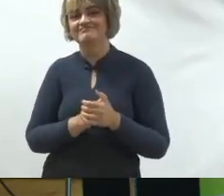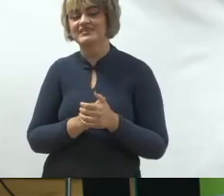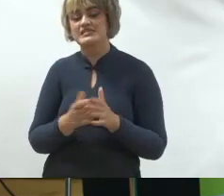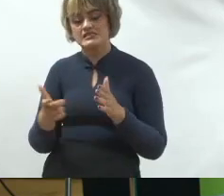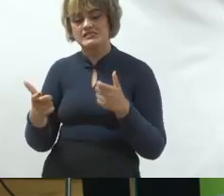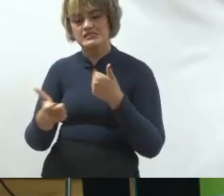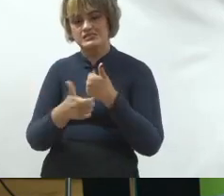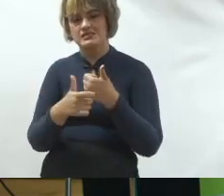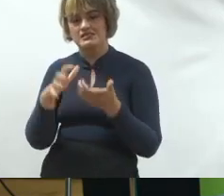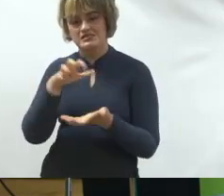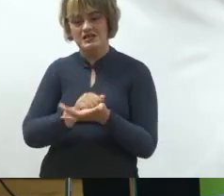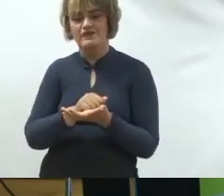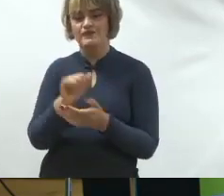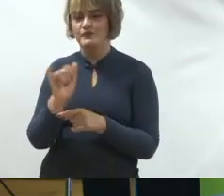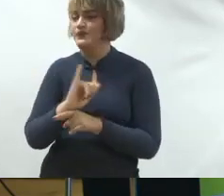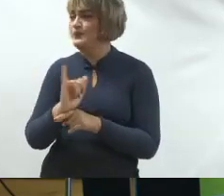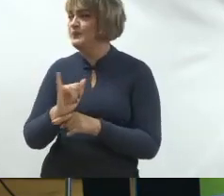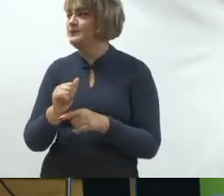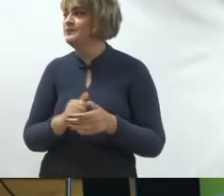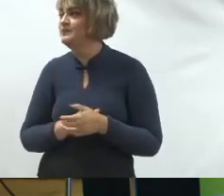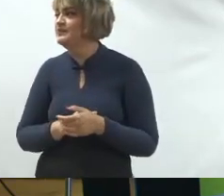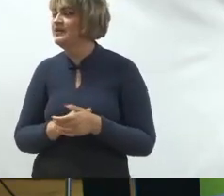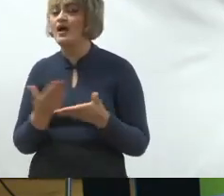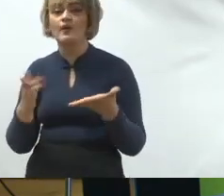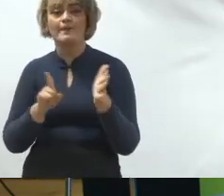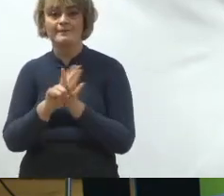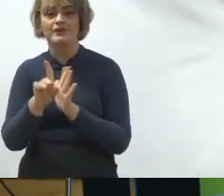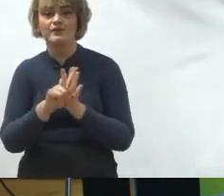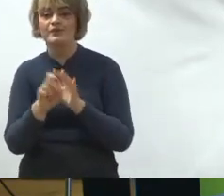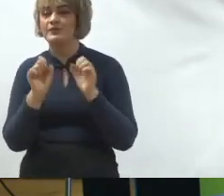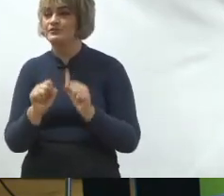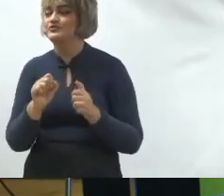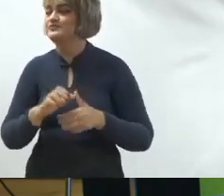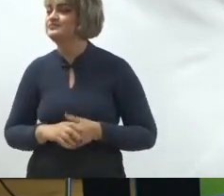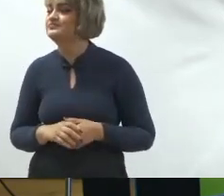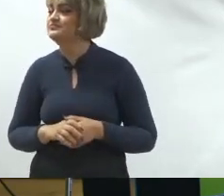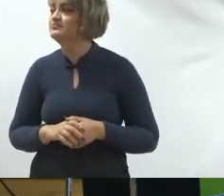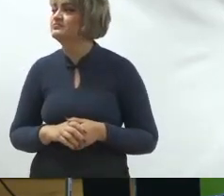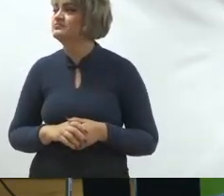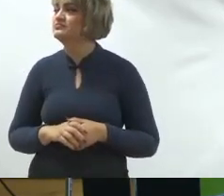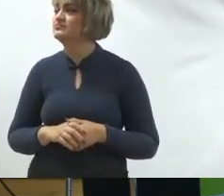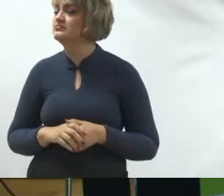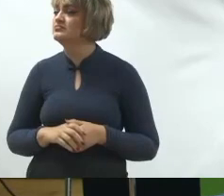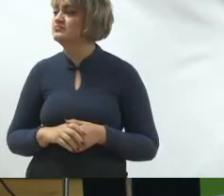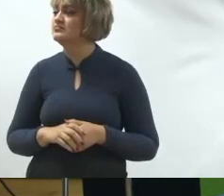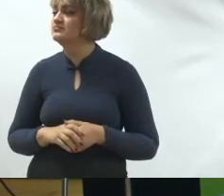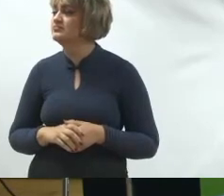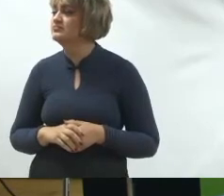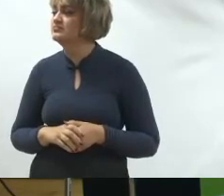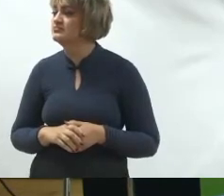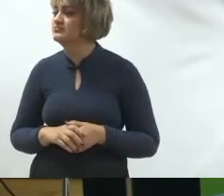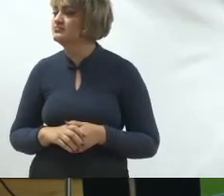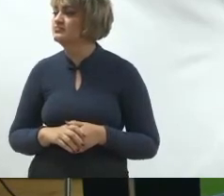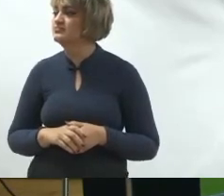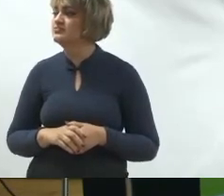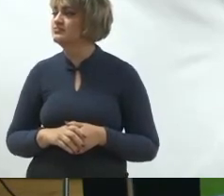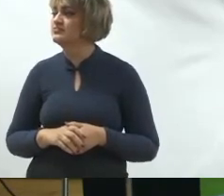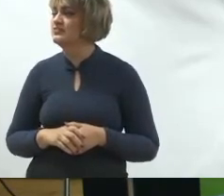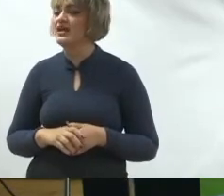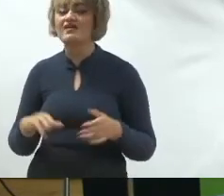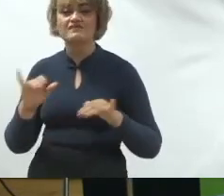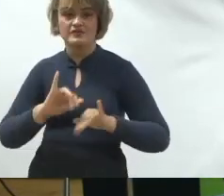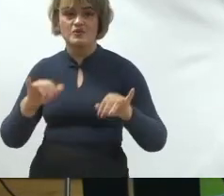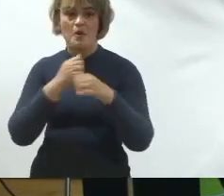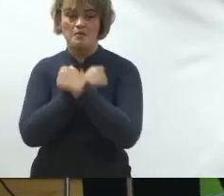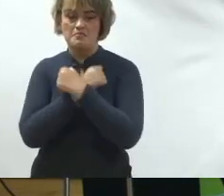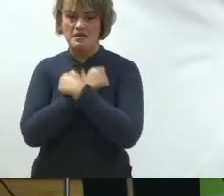do Youtube está na hora de fazer as suas perguntas, minha gente bora pra cá deixa eu ver aqui deixa eu aproveitar e mandar um abraço